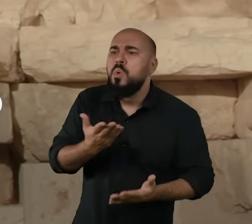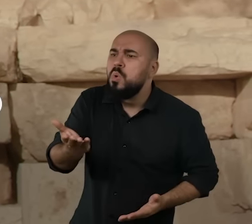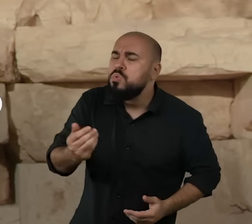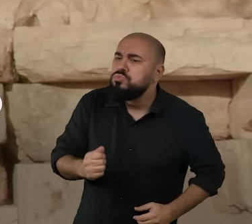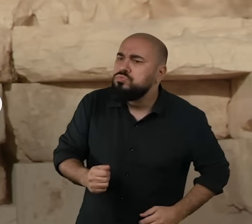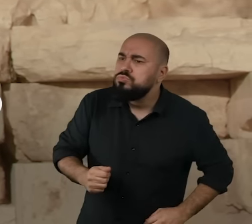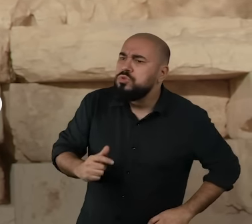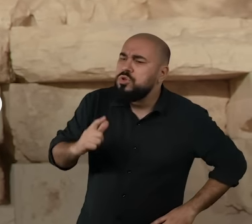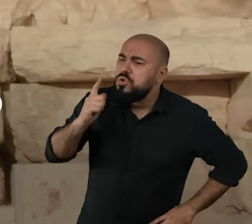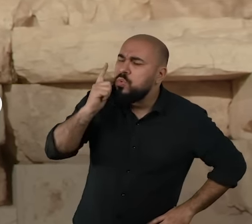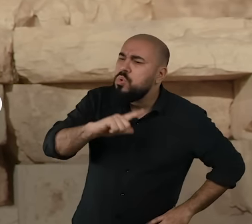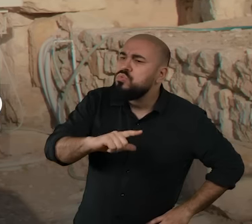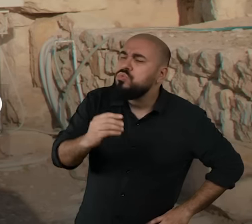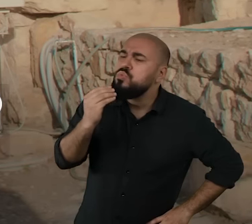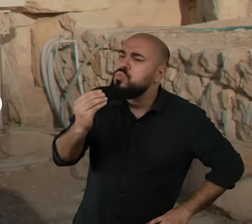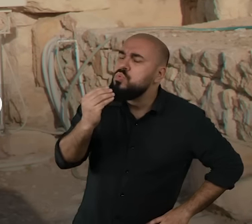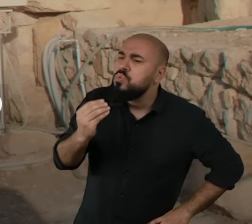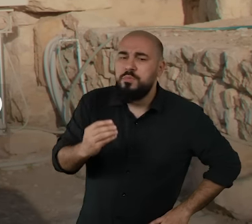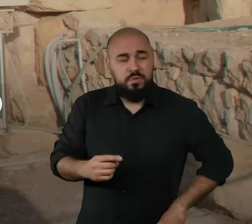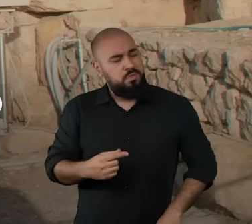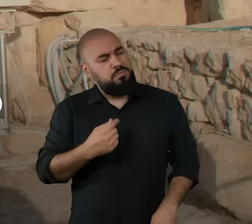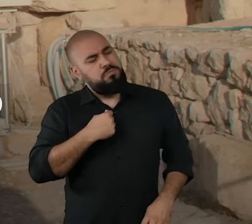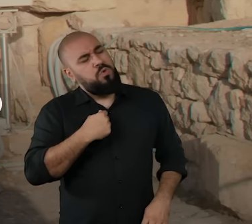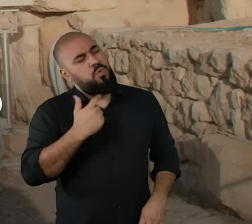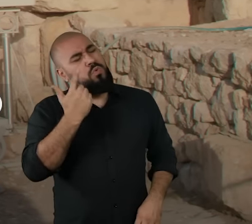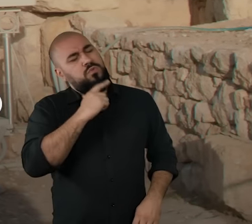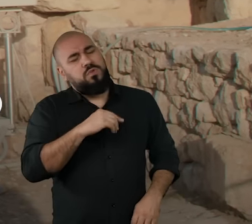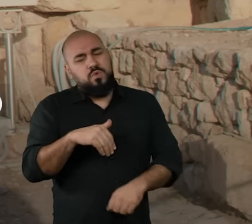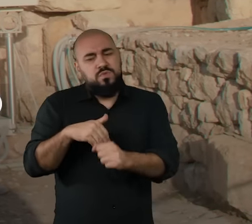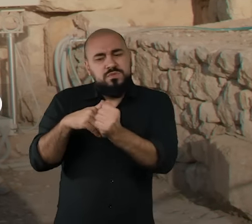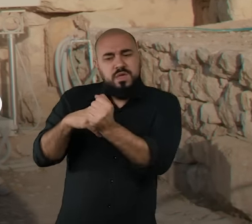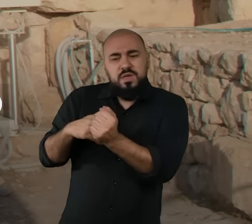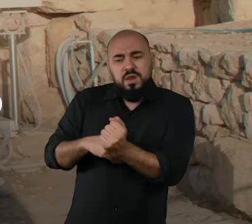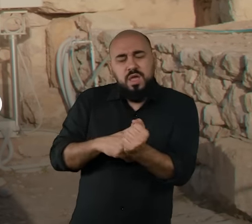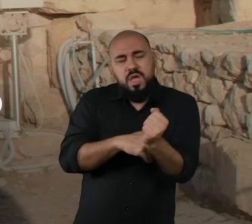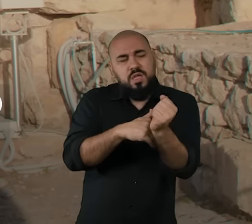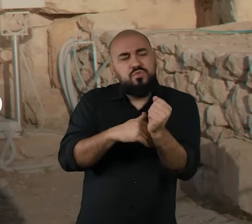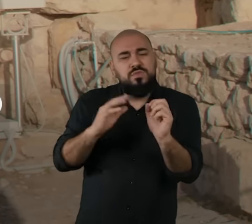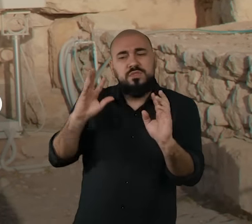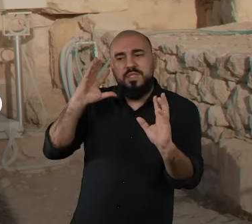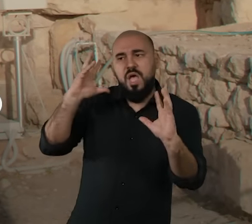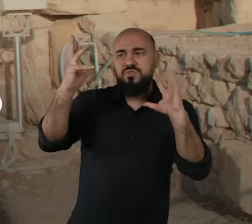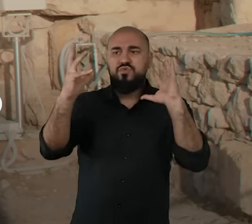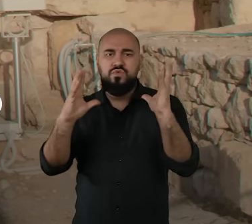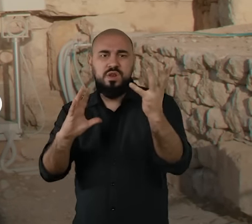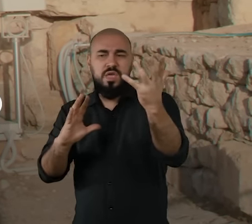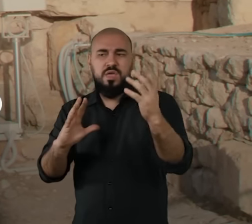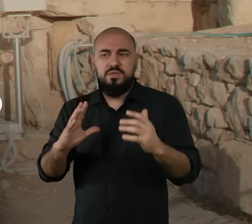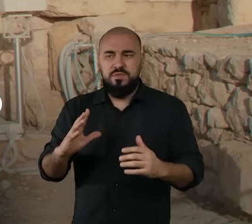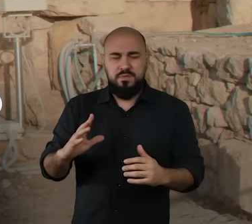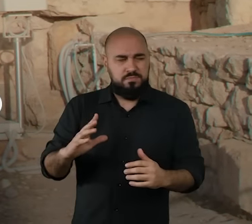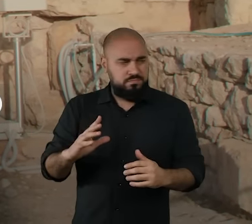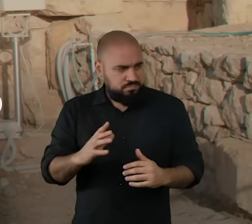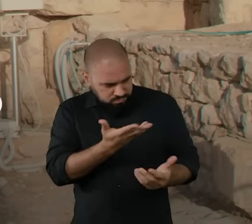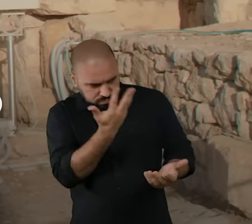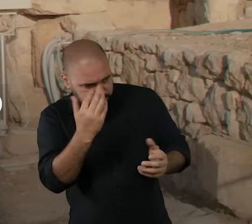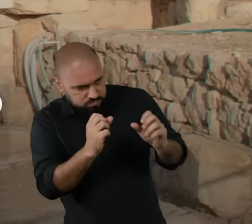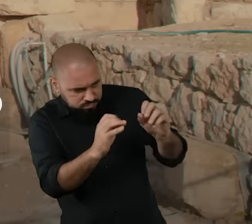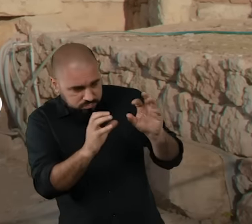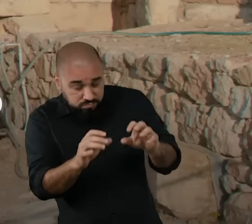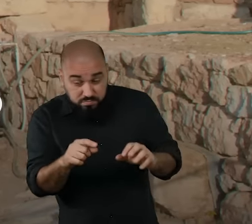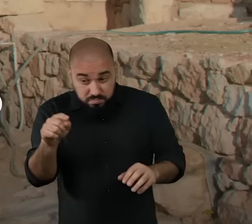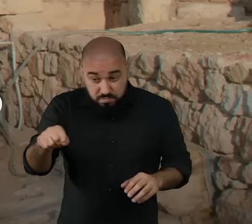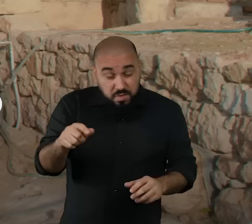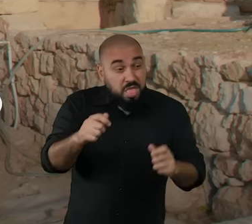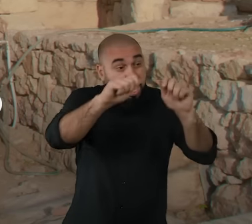ou de qualquer deus do Olimpo. Eu preciso apenas conhecer o segredo da natureza. E assim ele fez, ensinando ao povo que o